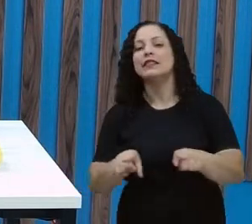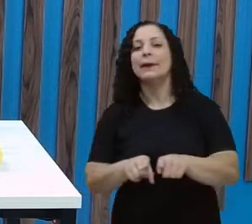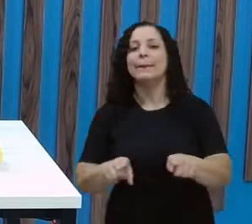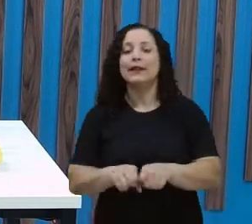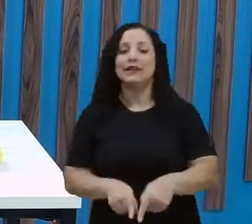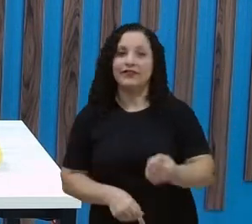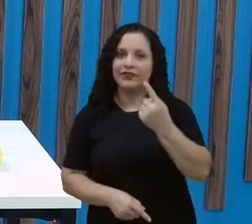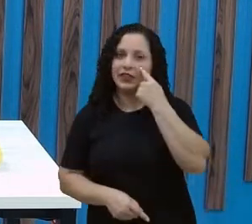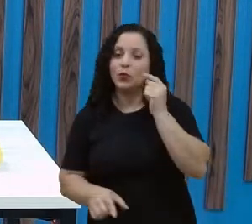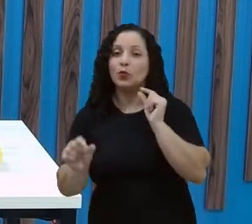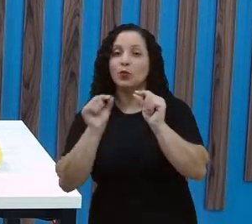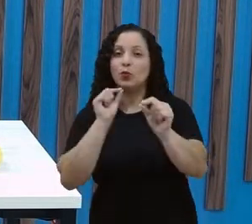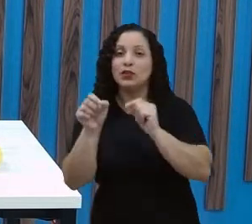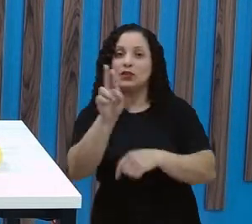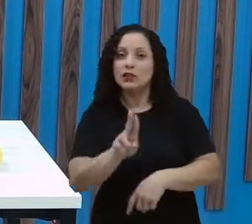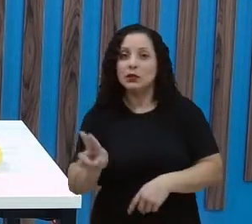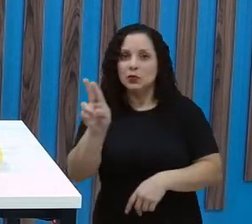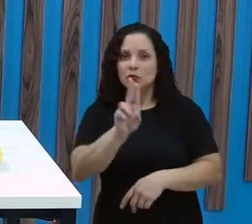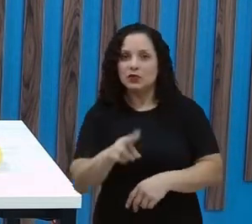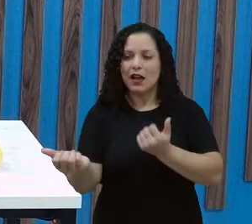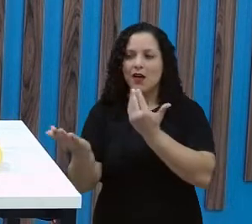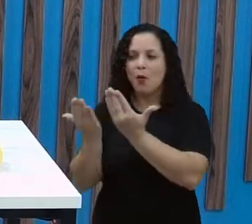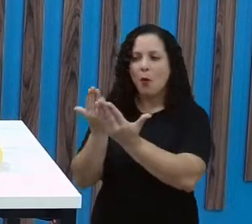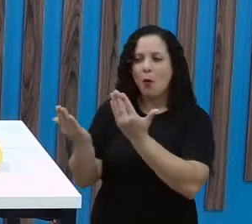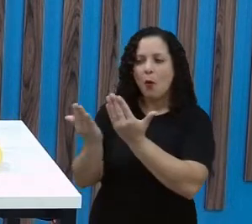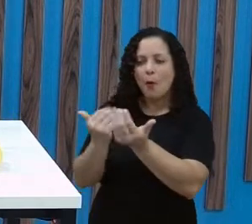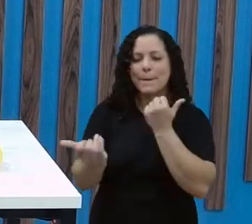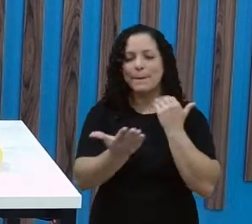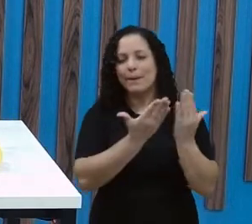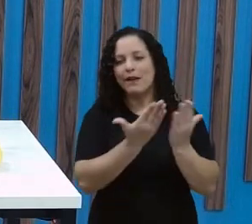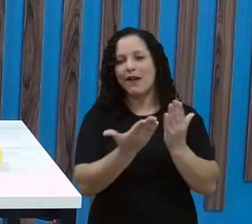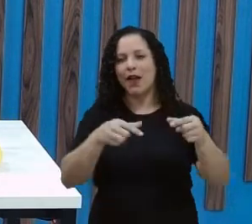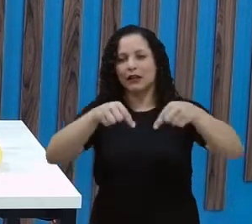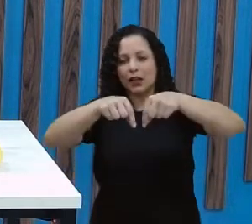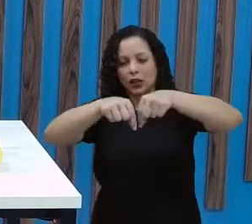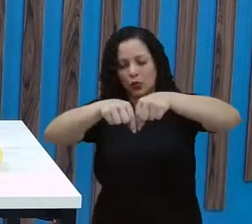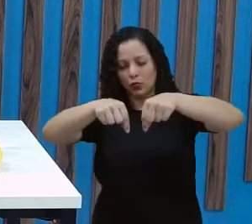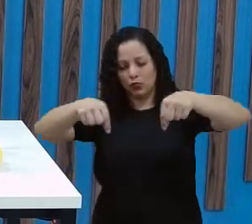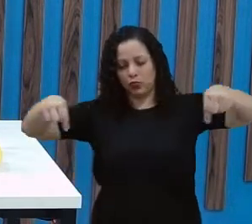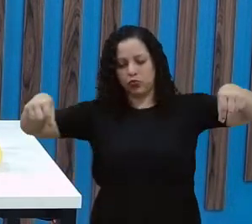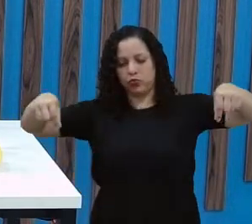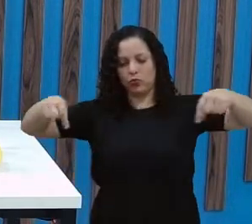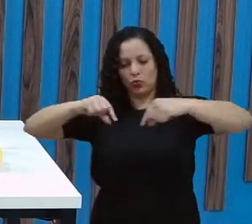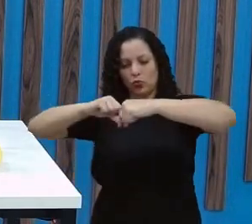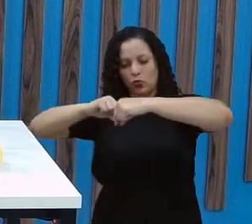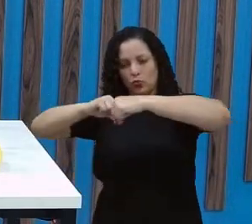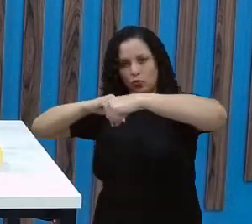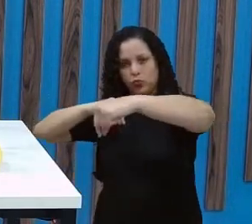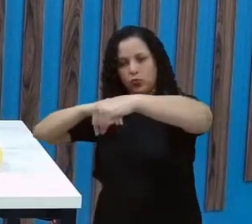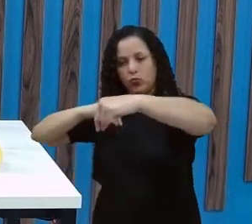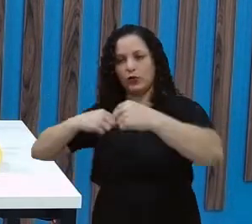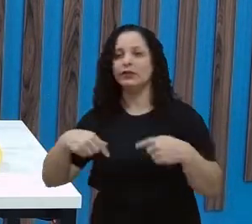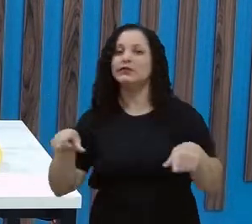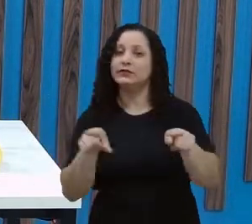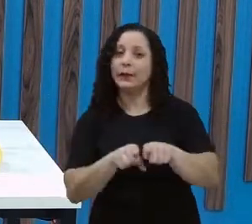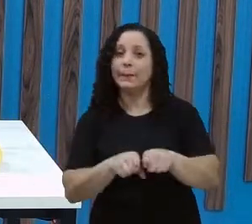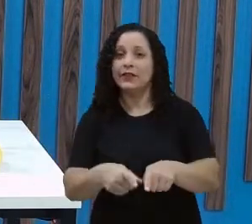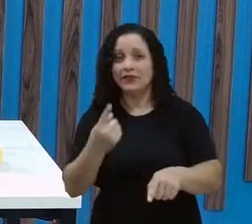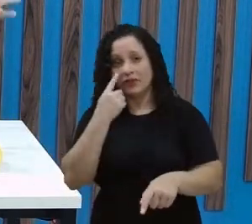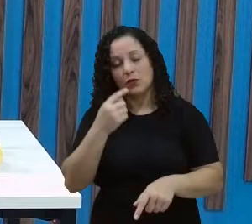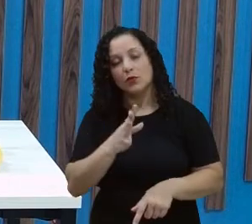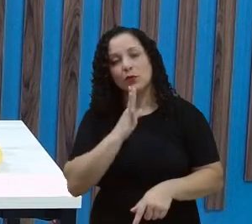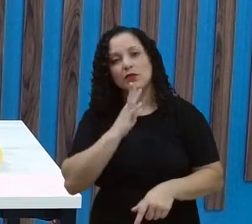o instrumento que é mais utilizado para comparar comprimento, não é mesmo? Viu outras medidas de comprimento que existiam